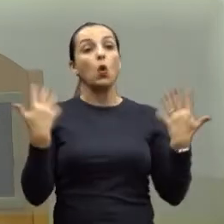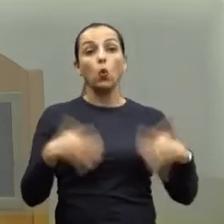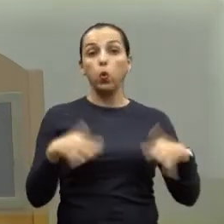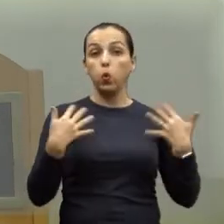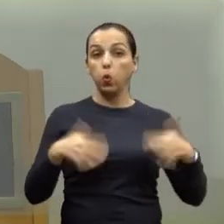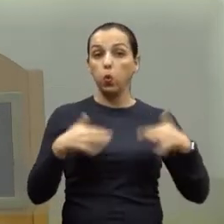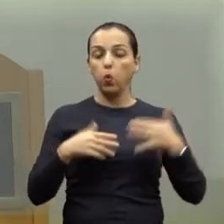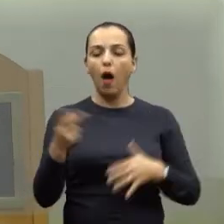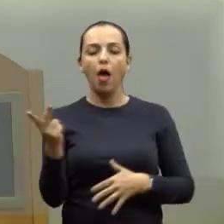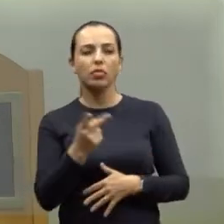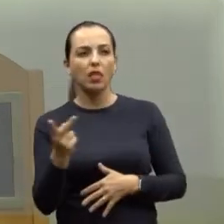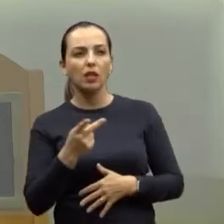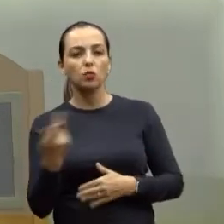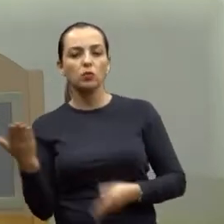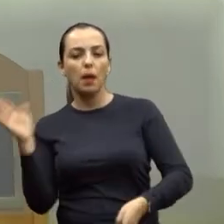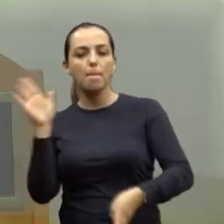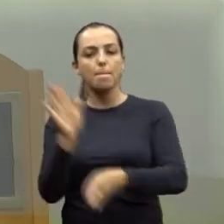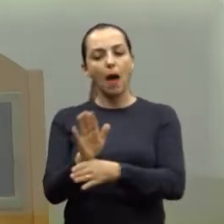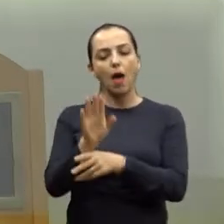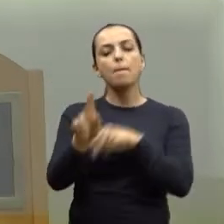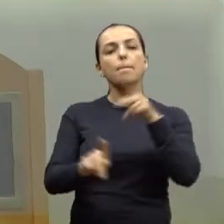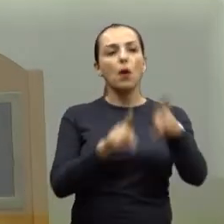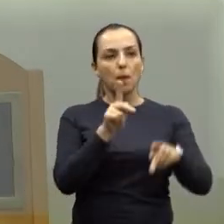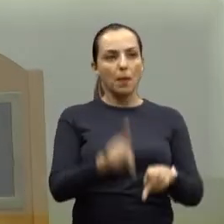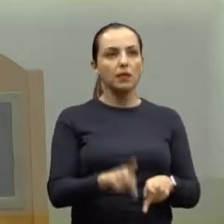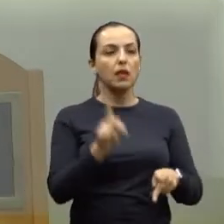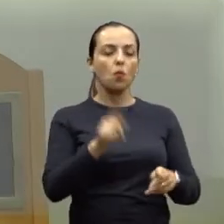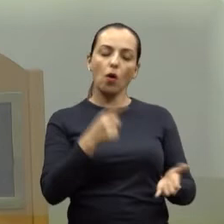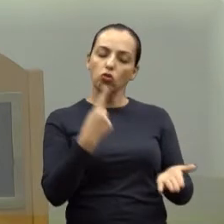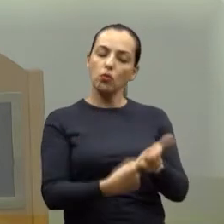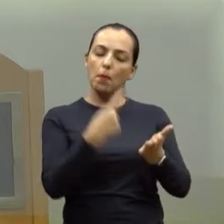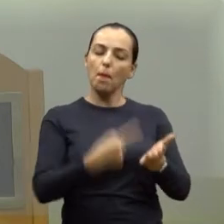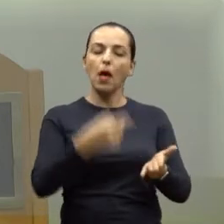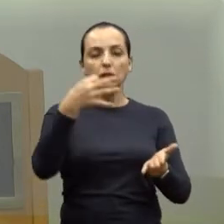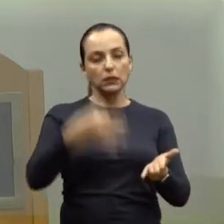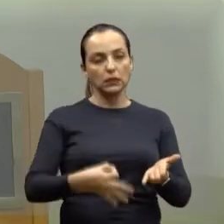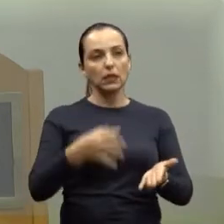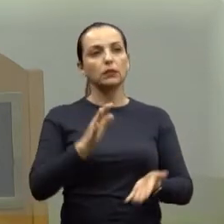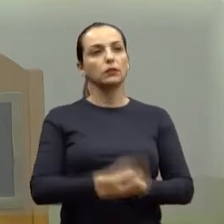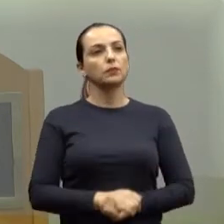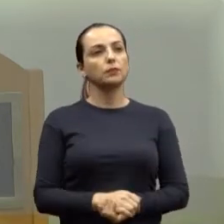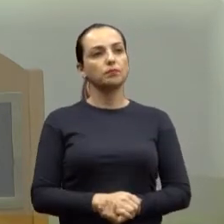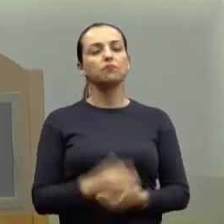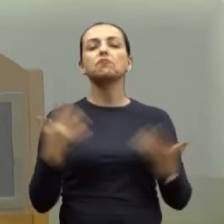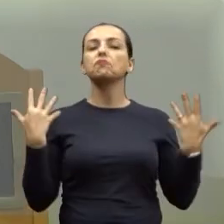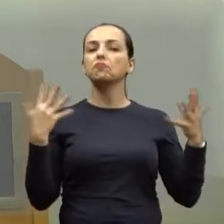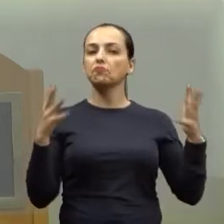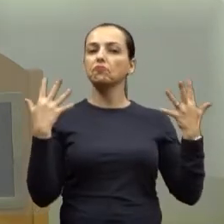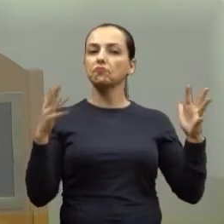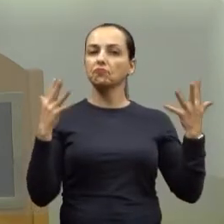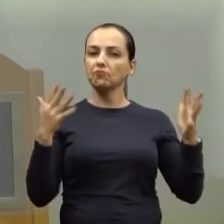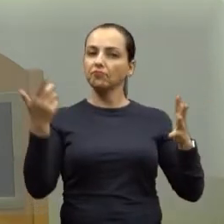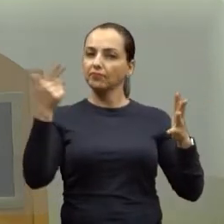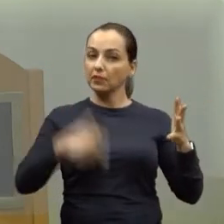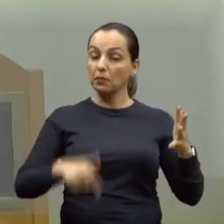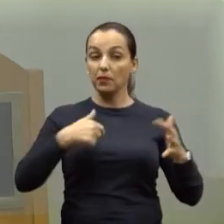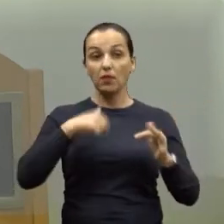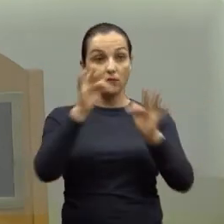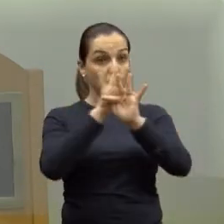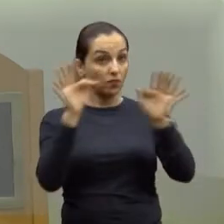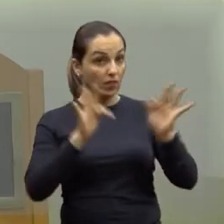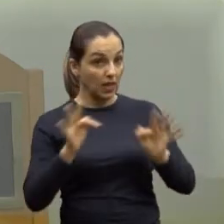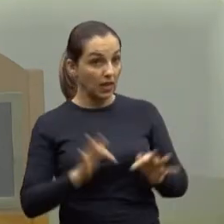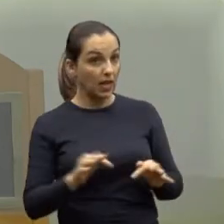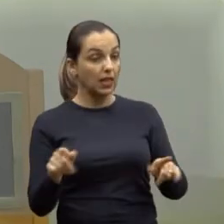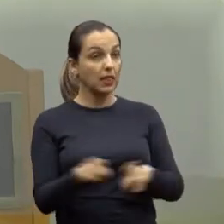ambas atendem muito às demandas às quais se comprometem. Então, meus parabéns, mais uma vez. Fiquei muito feliz